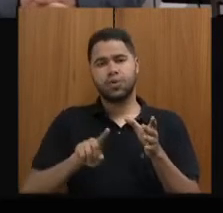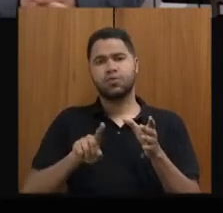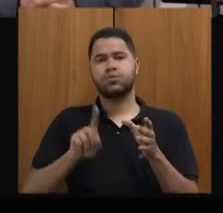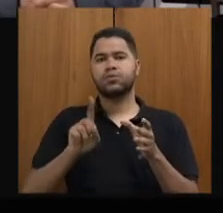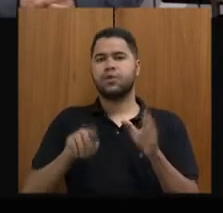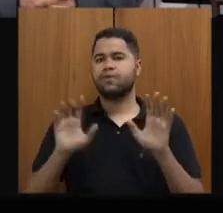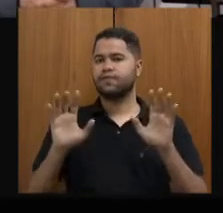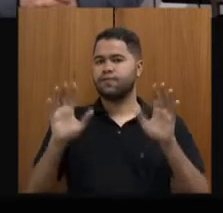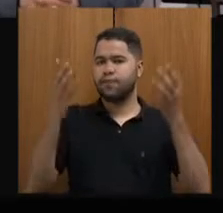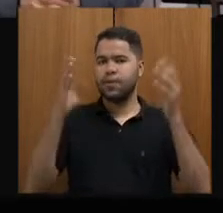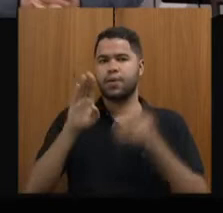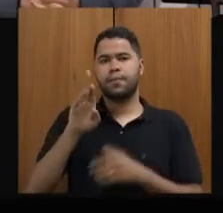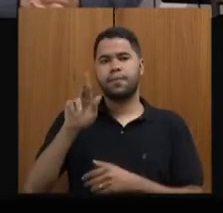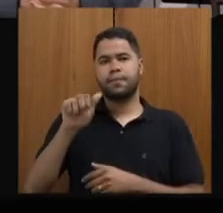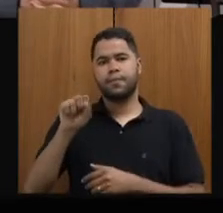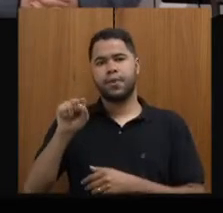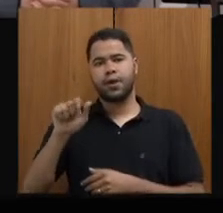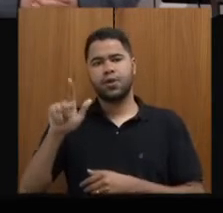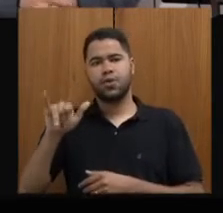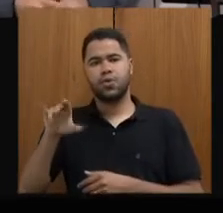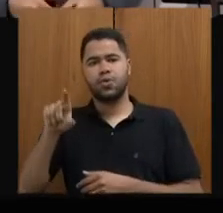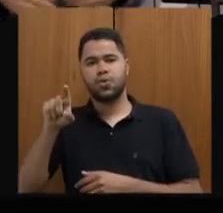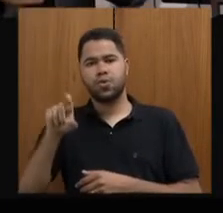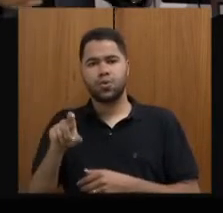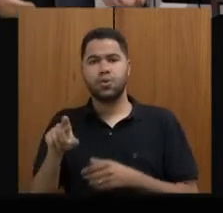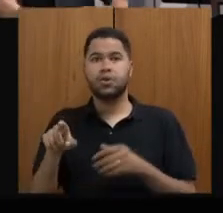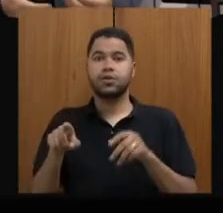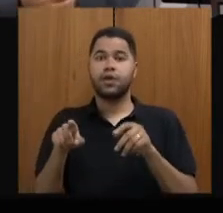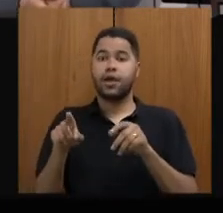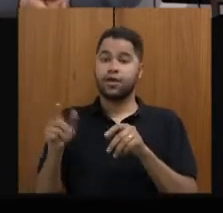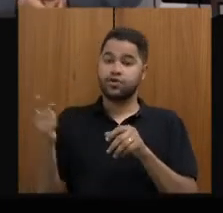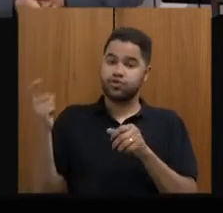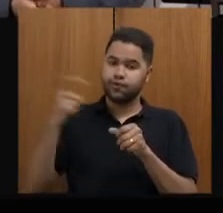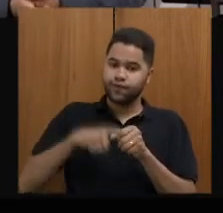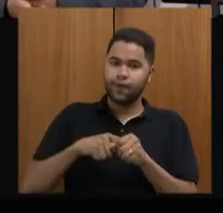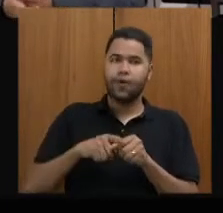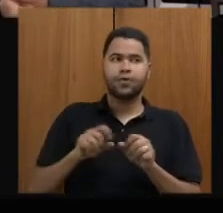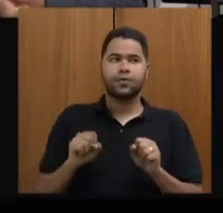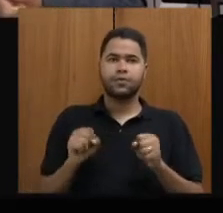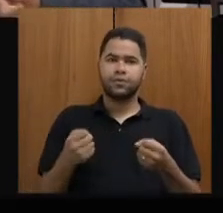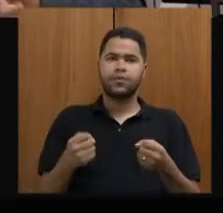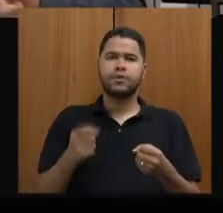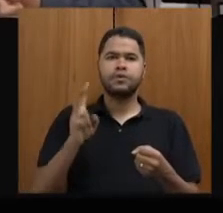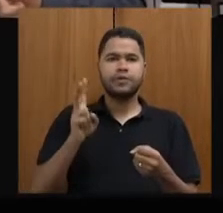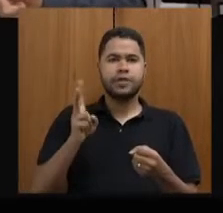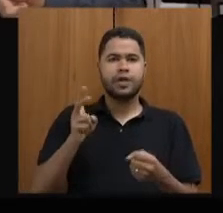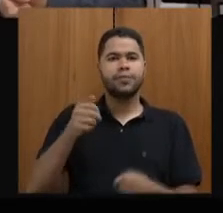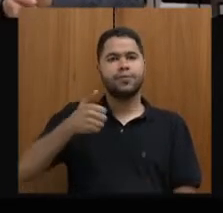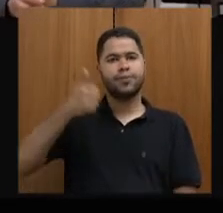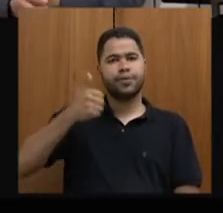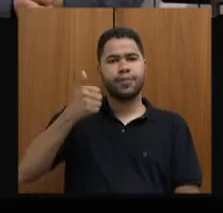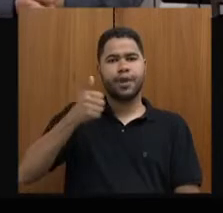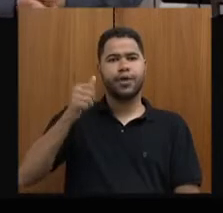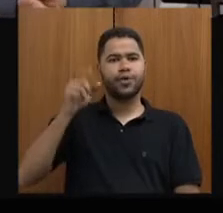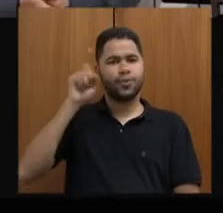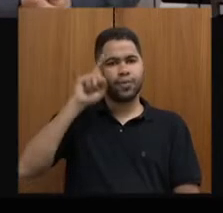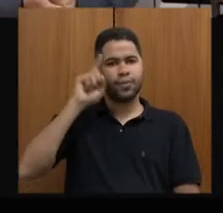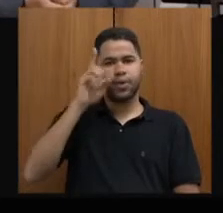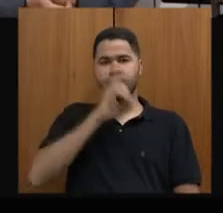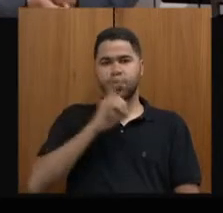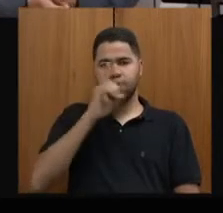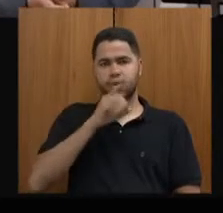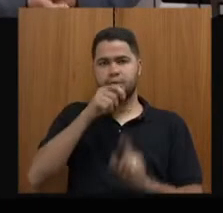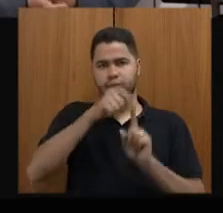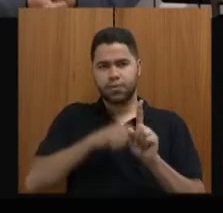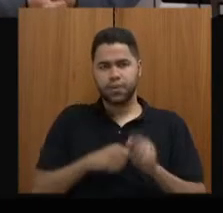Bralux, a Troca da Guarda, que voltou agora em todo o primeiro domingo do mês, com a Polícia Militar de Minas Gerais.